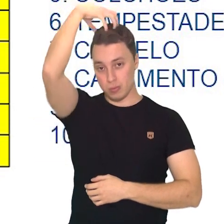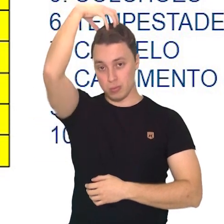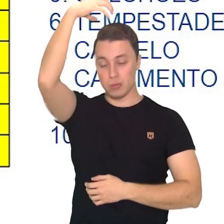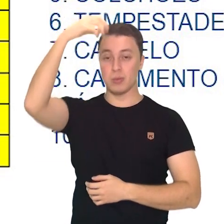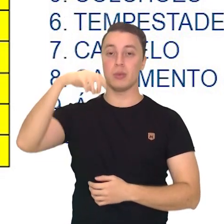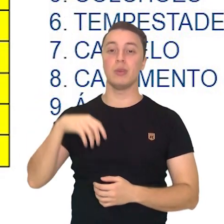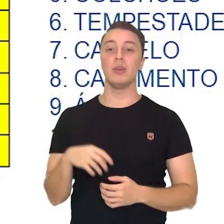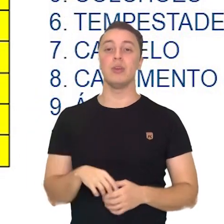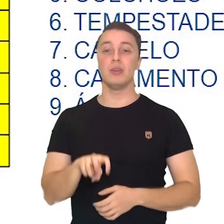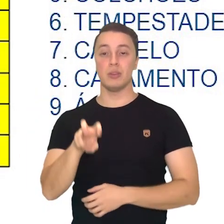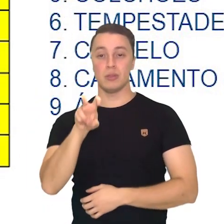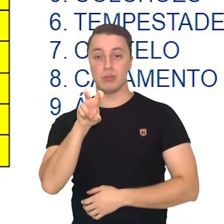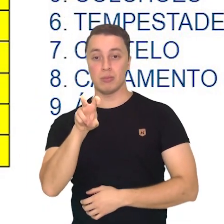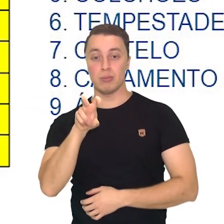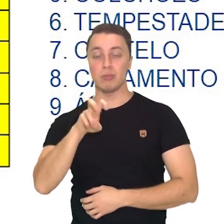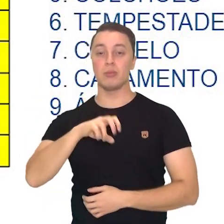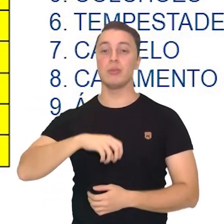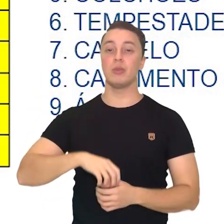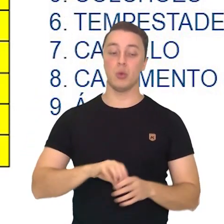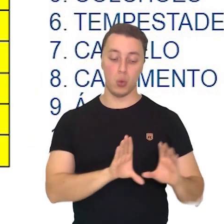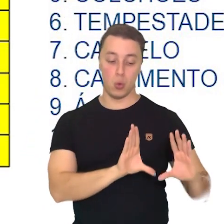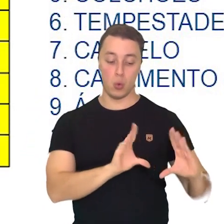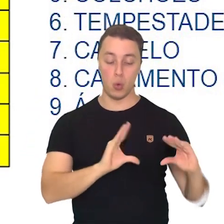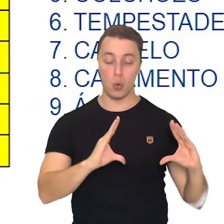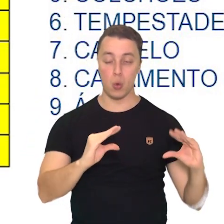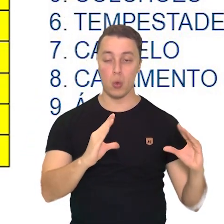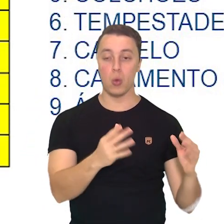Cinco. Colchões.